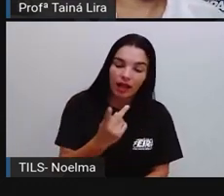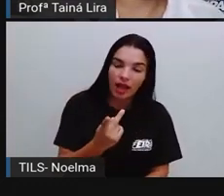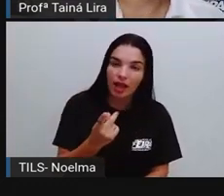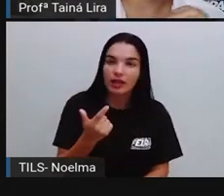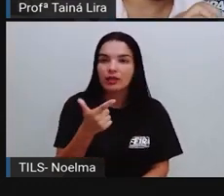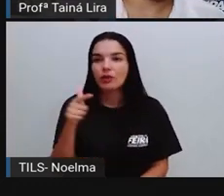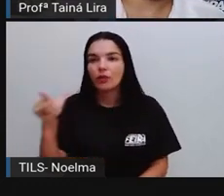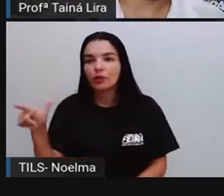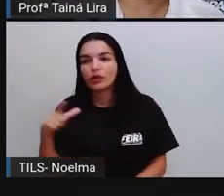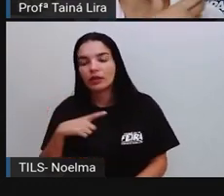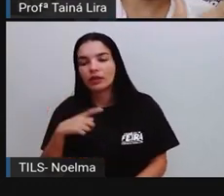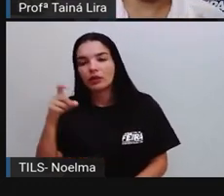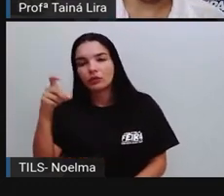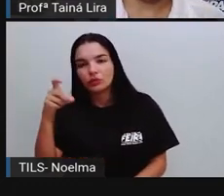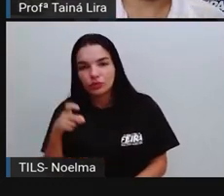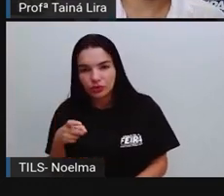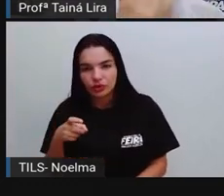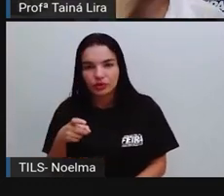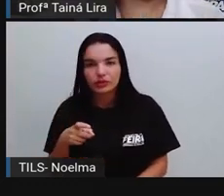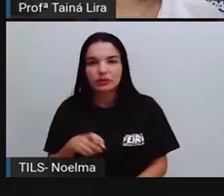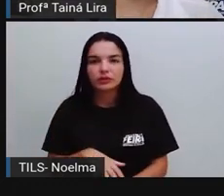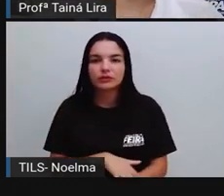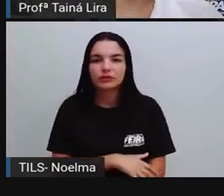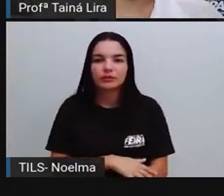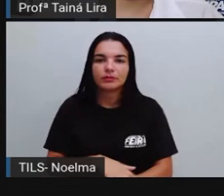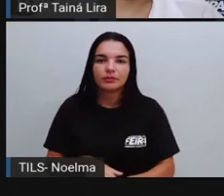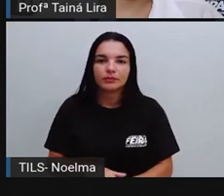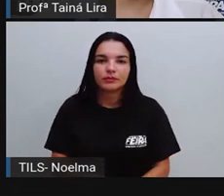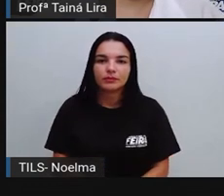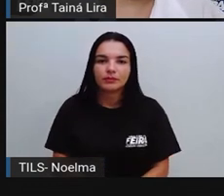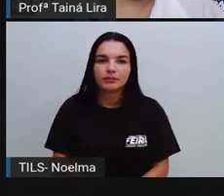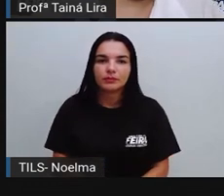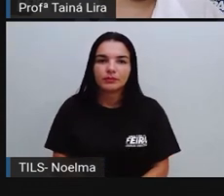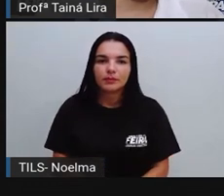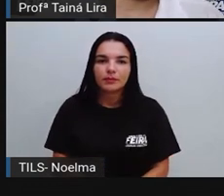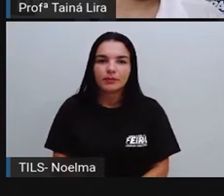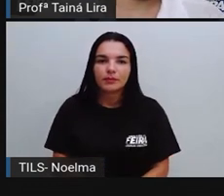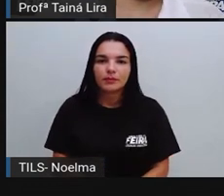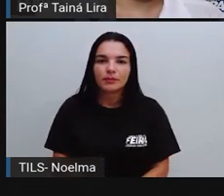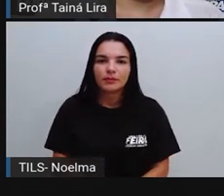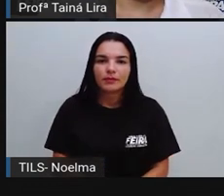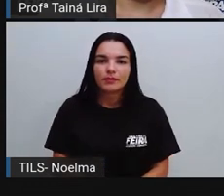CH, Outras que estão com CH, Que na verdade, São escritas com X,